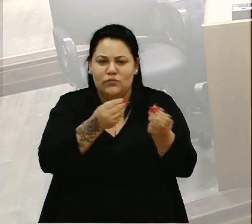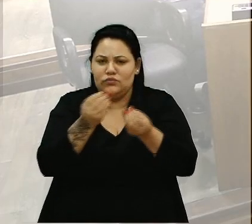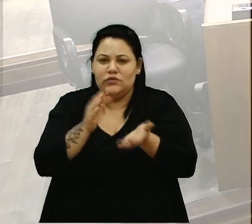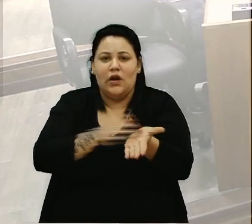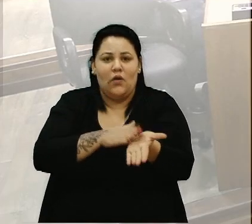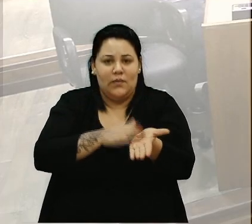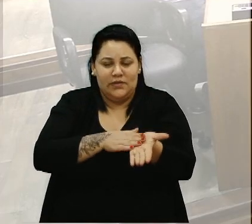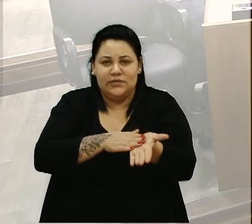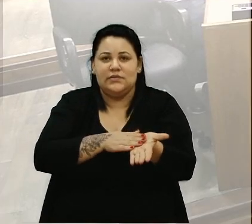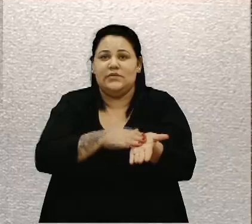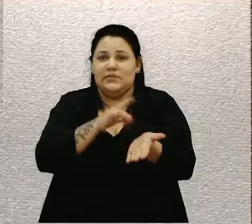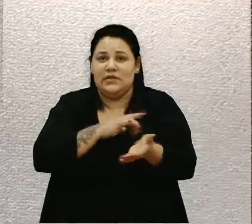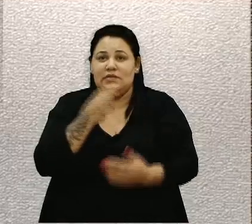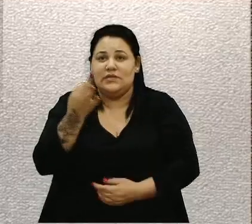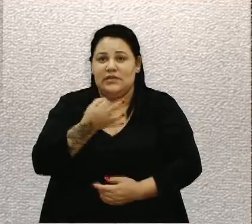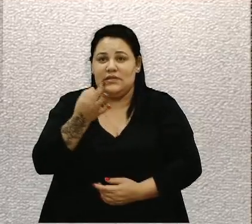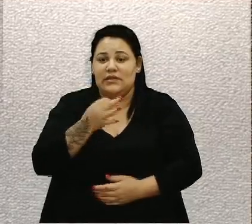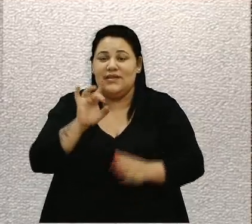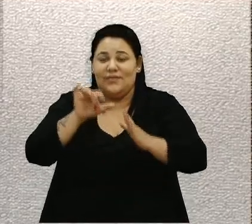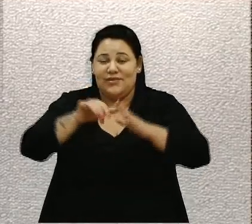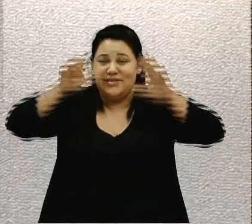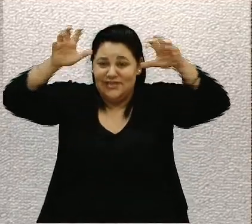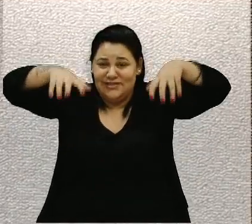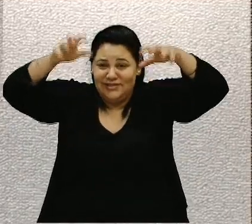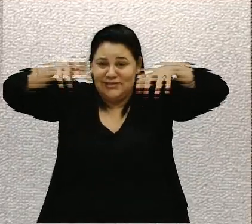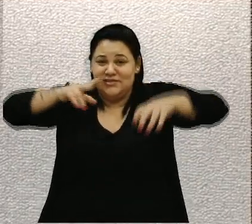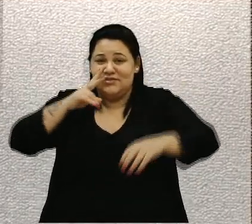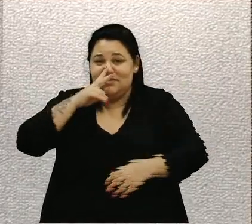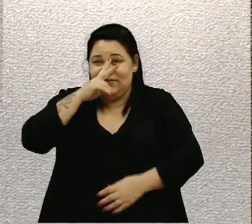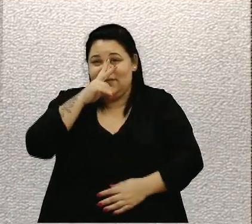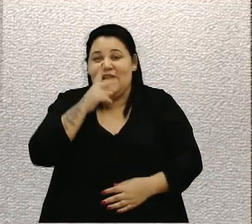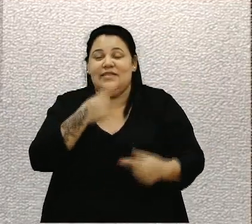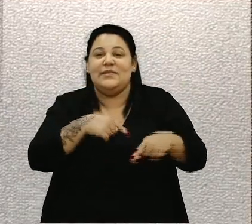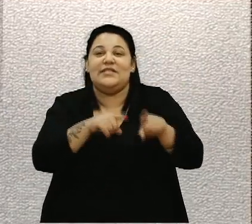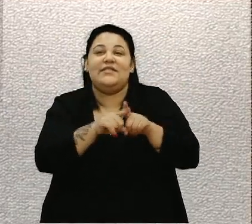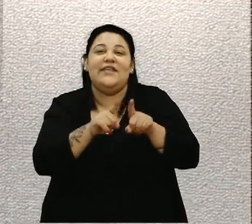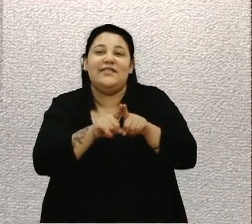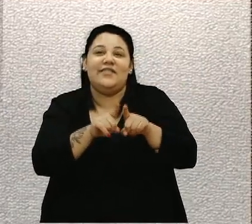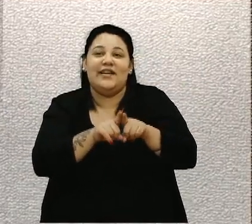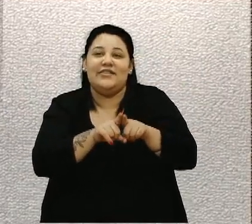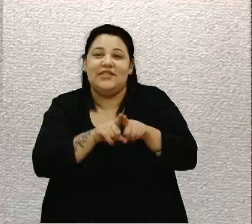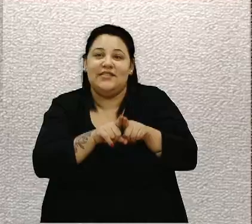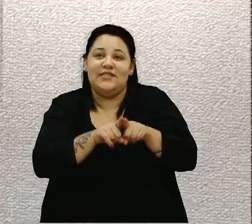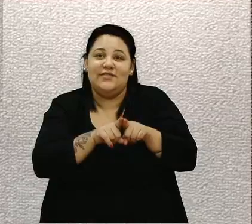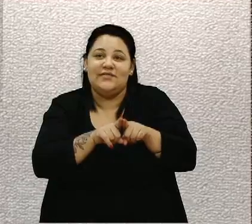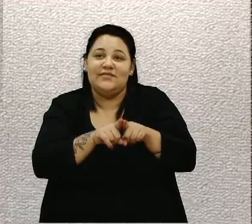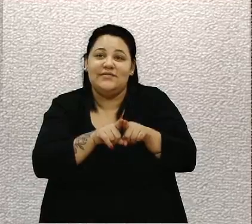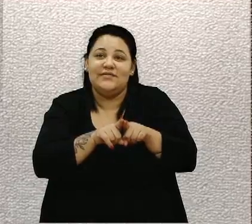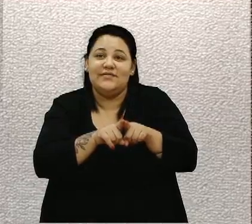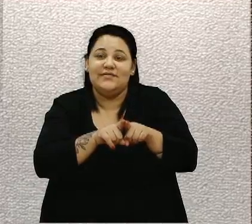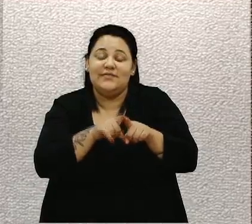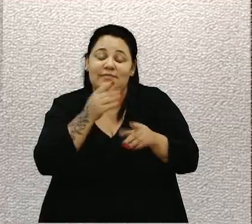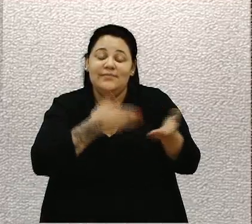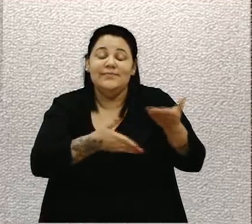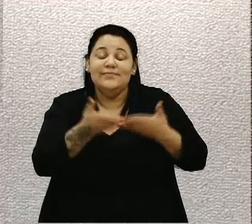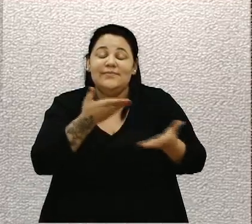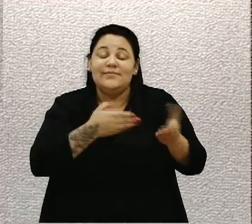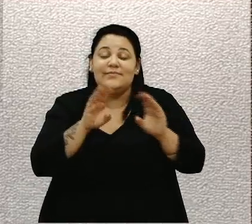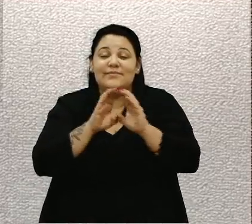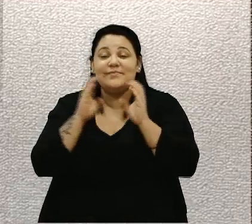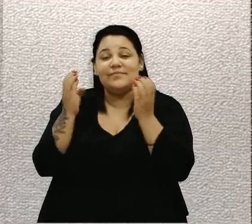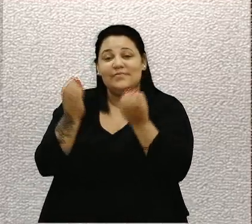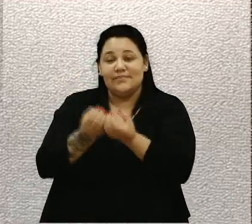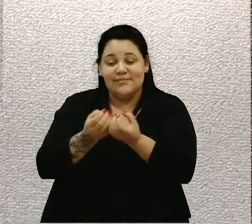com certeza, depois das fortes chuvas se intensificou ainda mais, precisa cada vez mais o atendimento às comunidades.